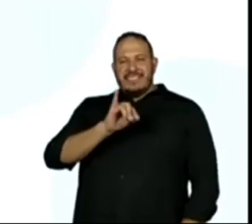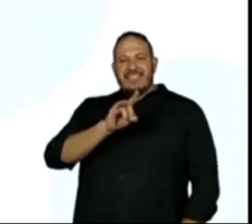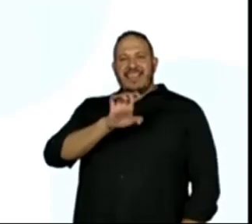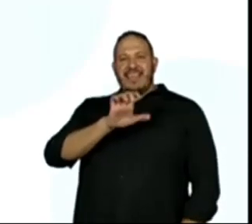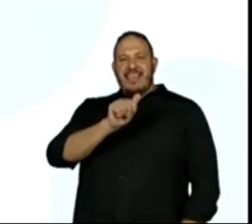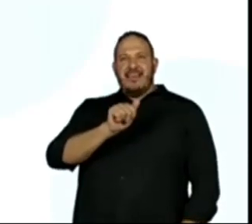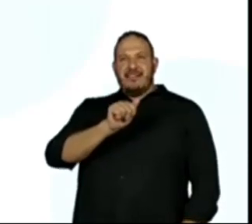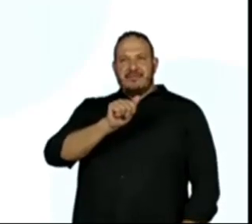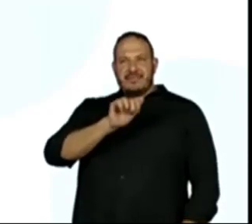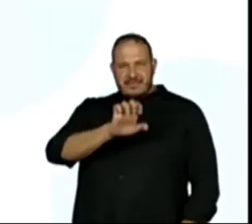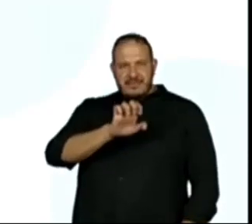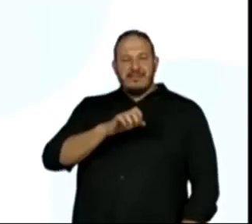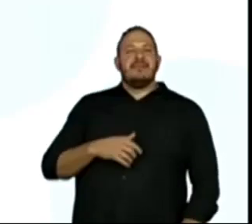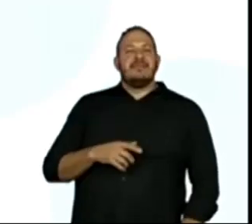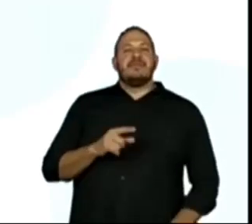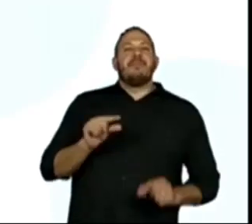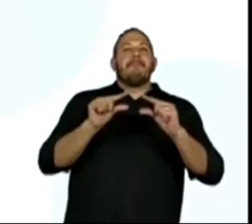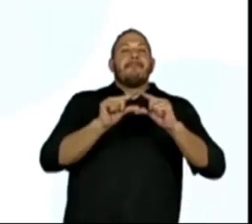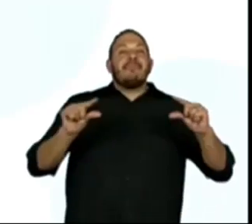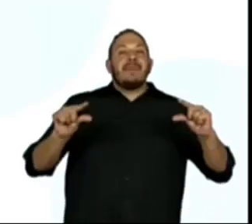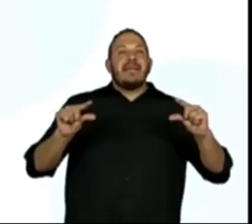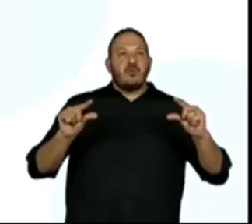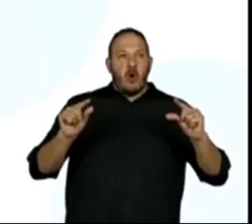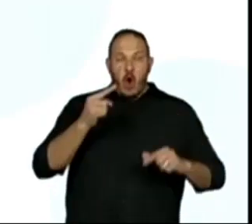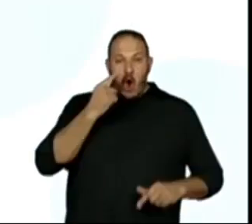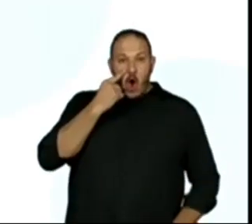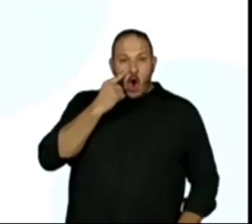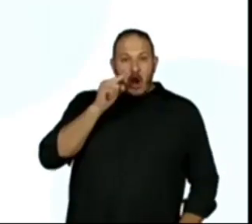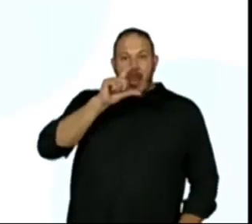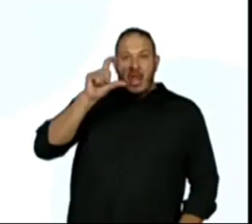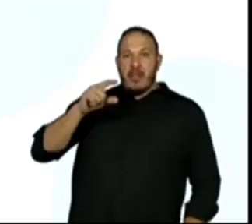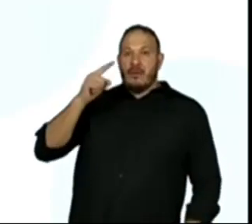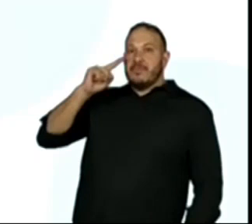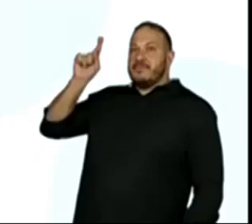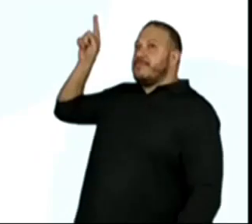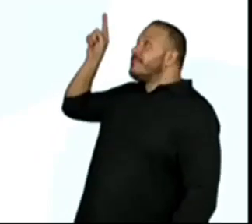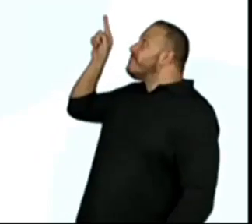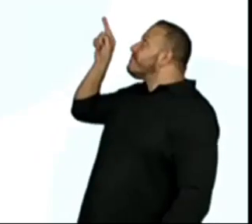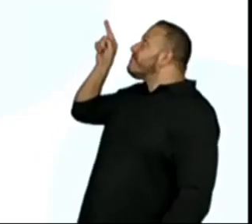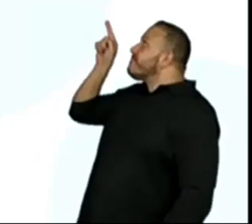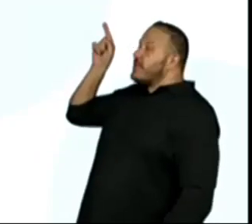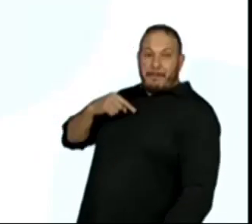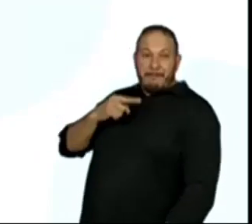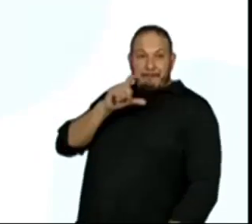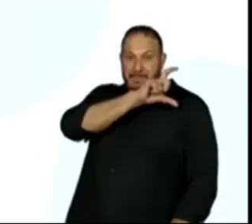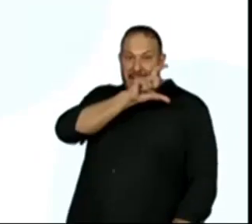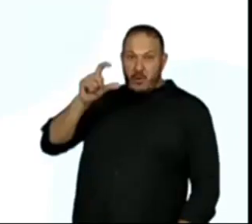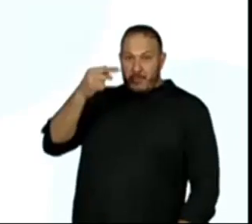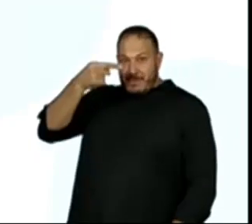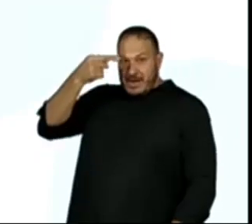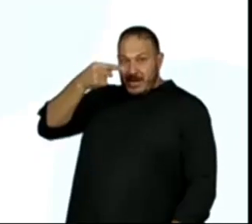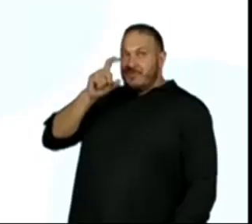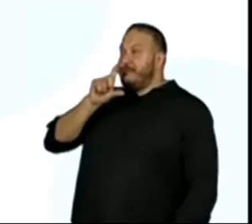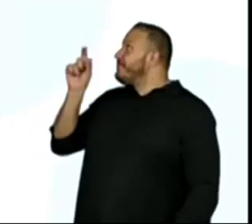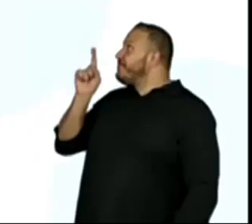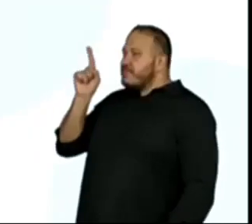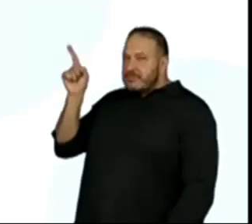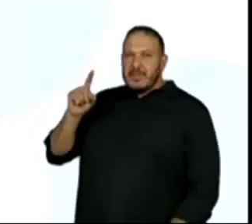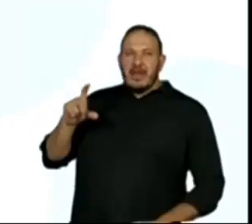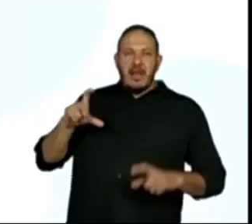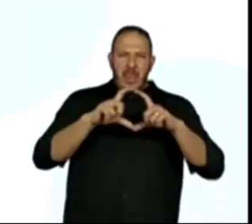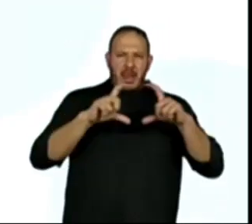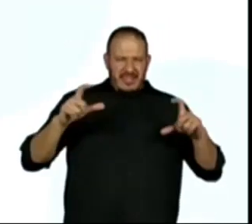Primeiro parágrafo. Olha só, quero que vocês se atentem a um pequeno detalhe. Nós temos palavra